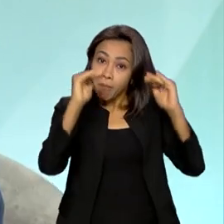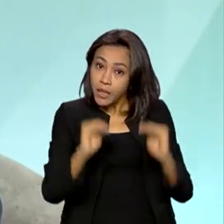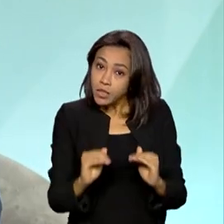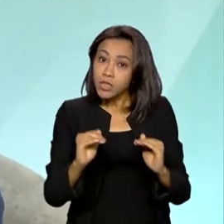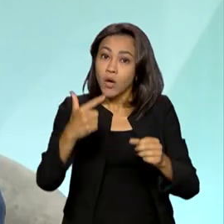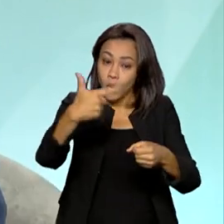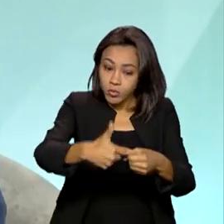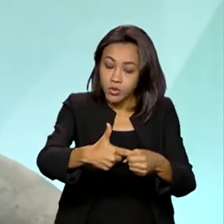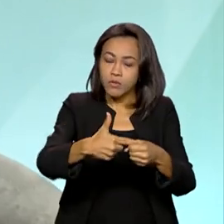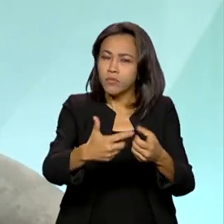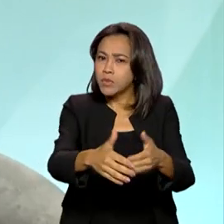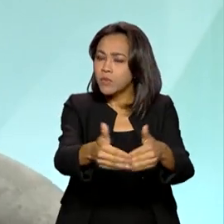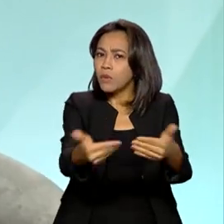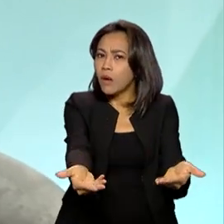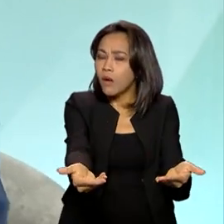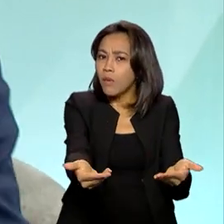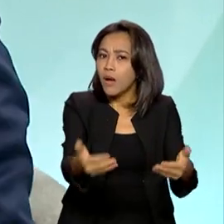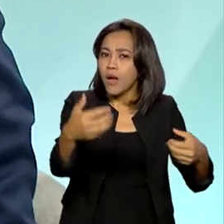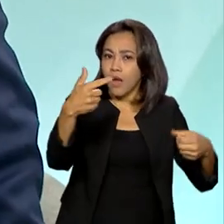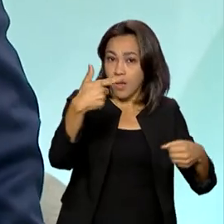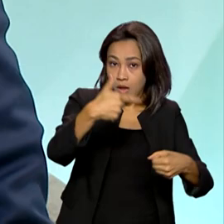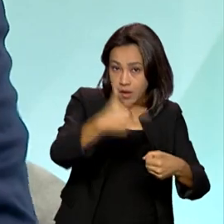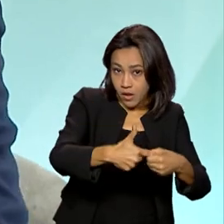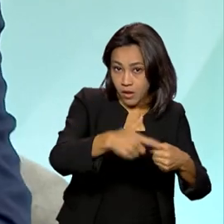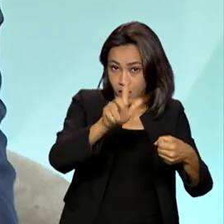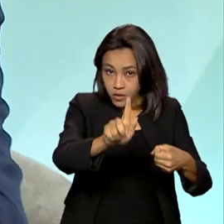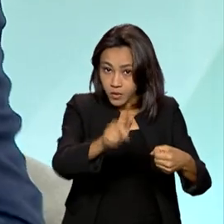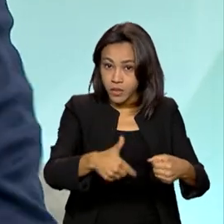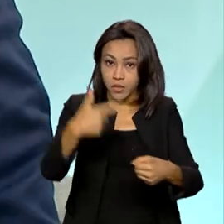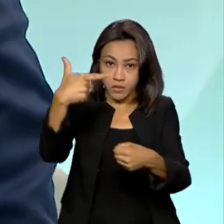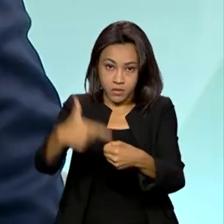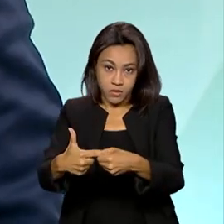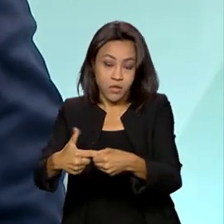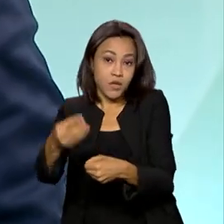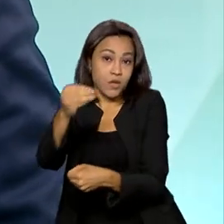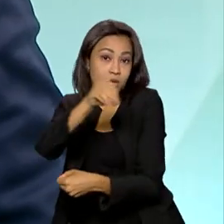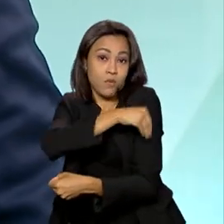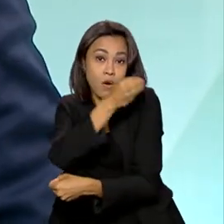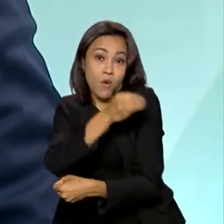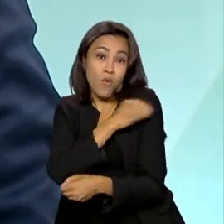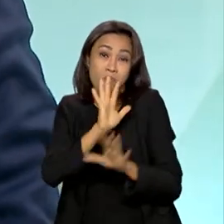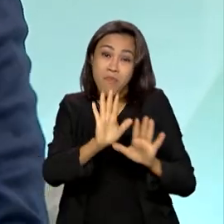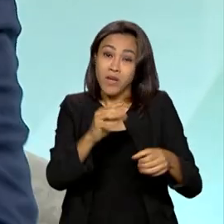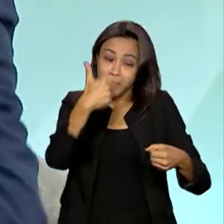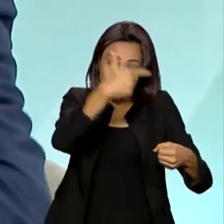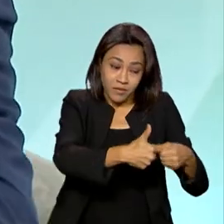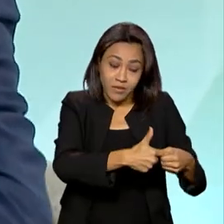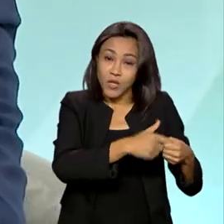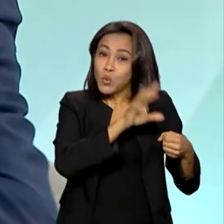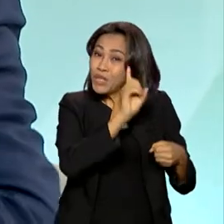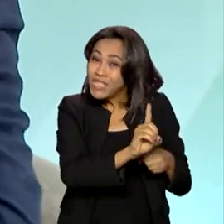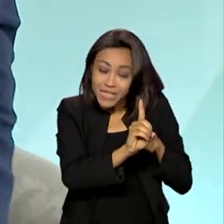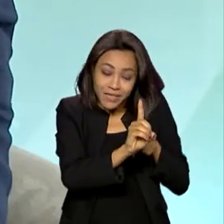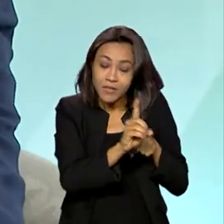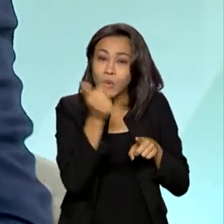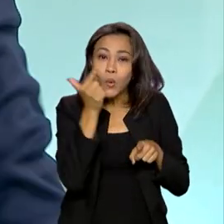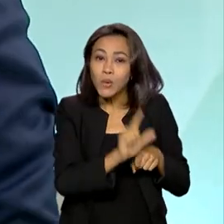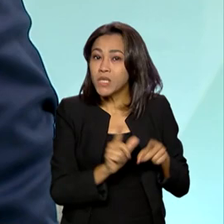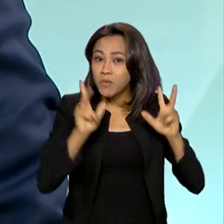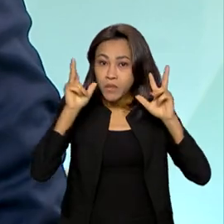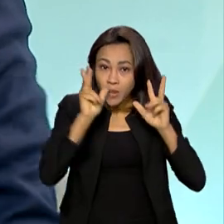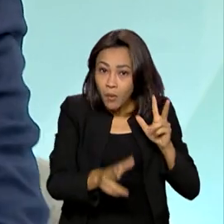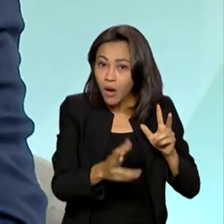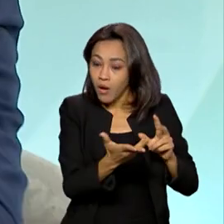Mas o combustível qual? A gasolina e o álcool. Já o diesel a gente não teve condição de fazer, de baixar na mesma